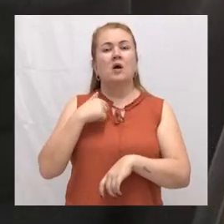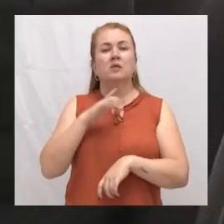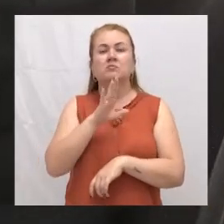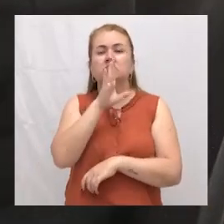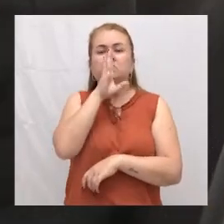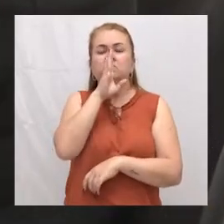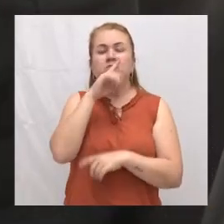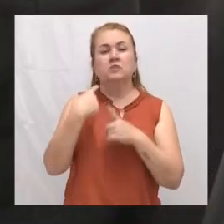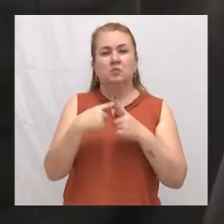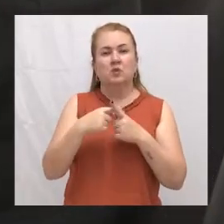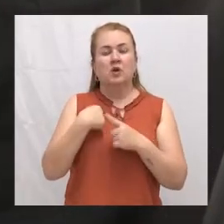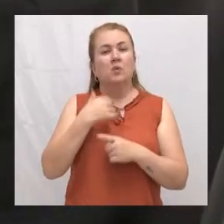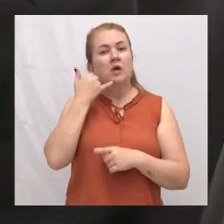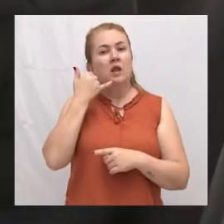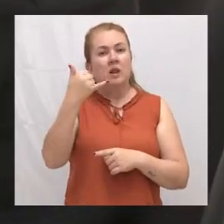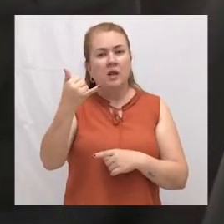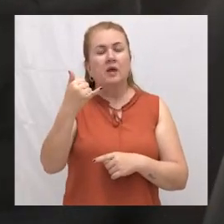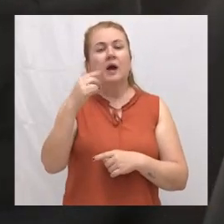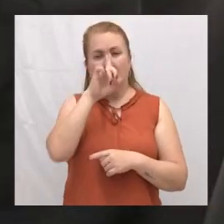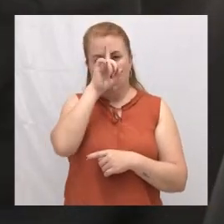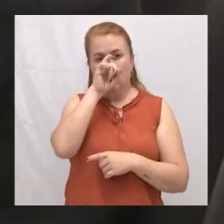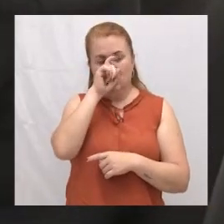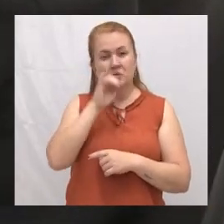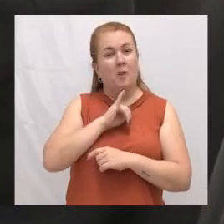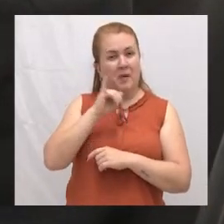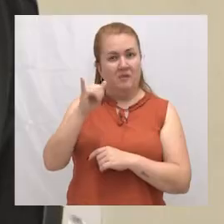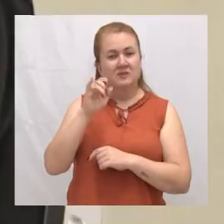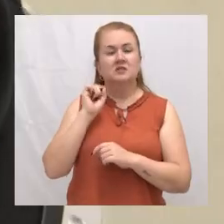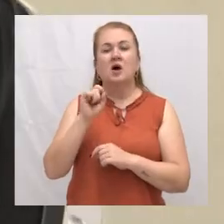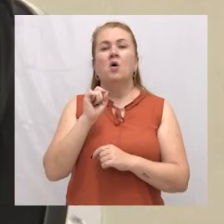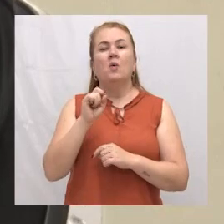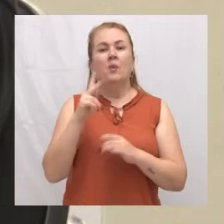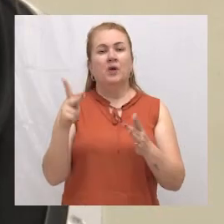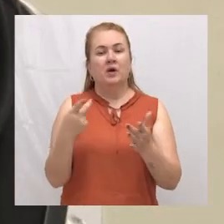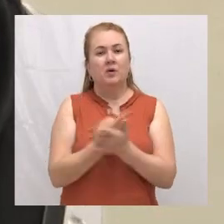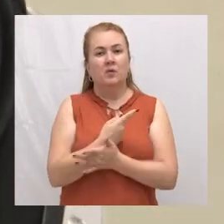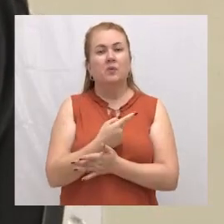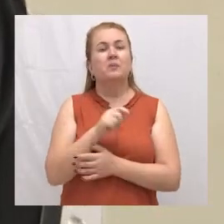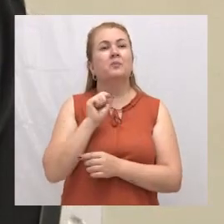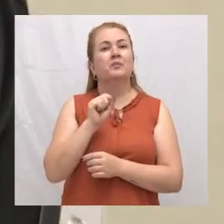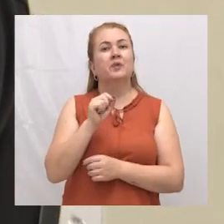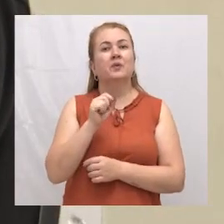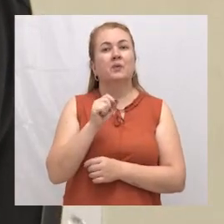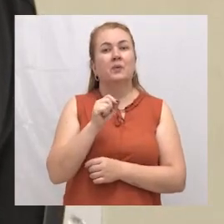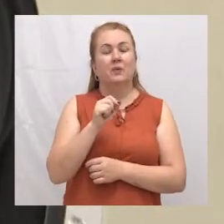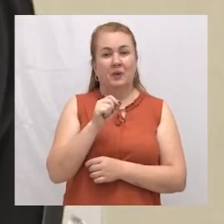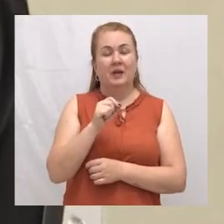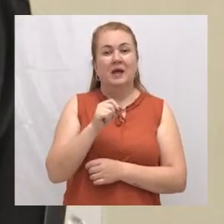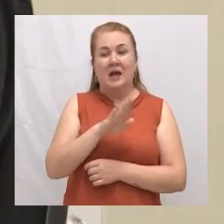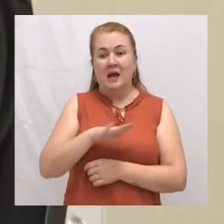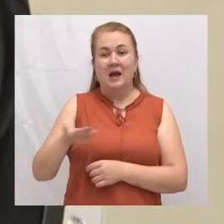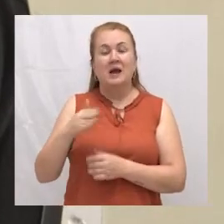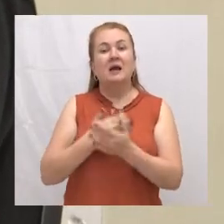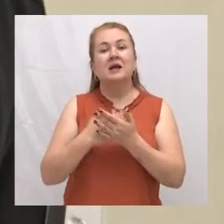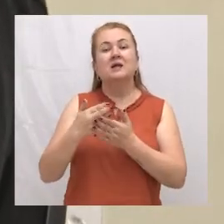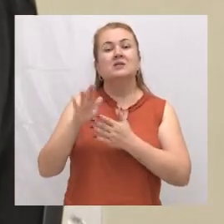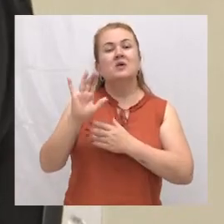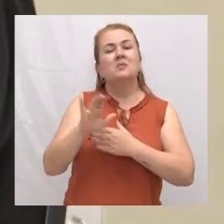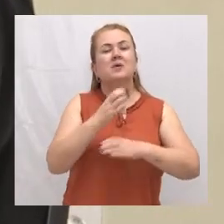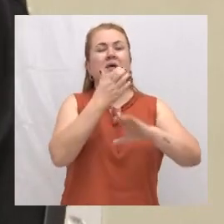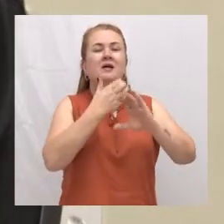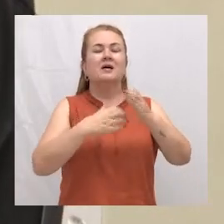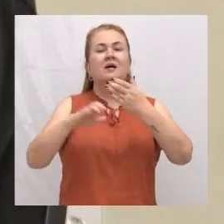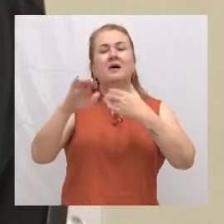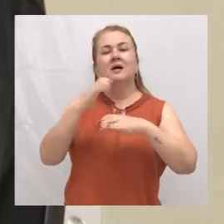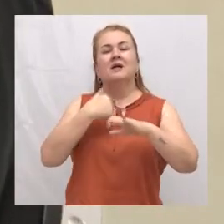ligar para o hospital da criança, com a chegada dessa criança, e a criança começou a cantar um louvor. E é um louvor que eu gosto